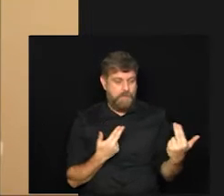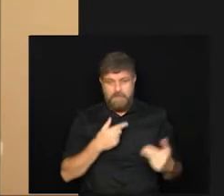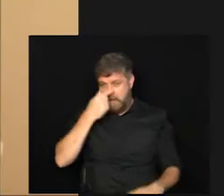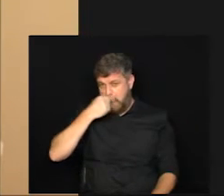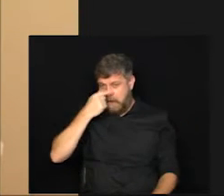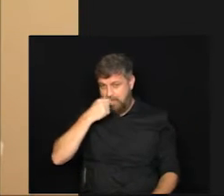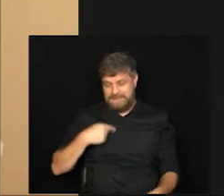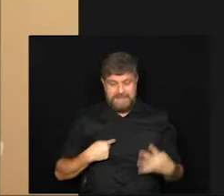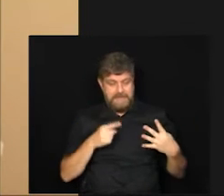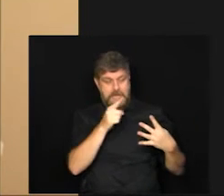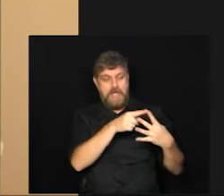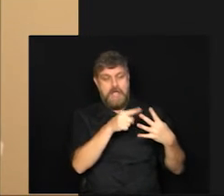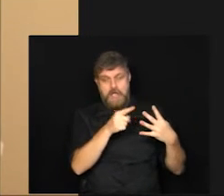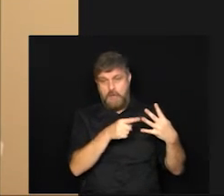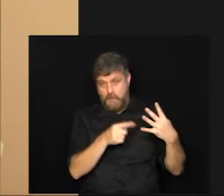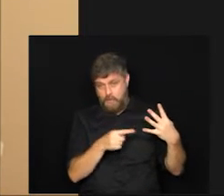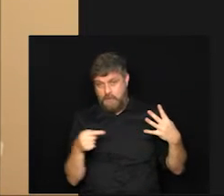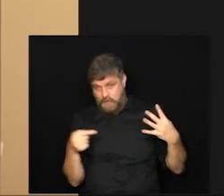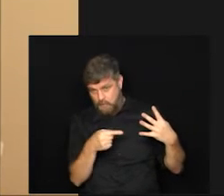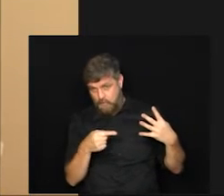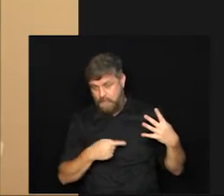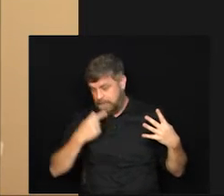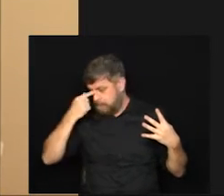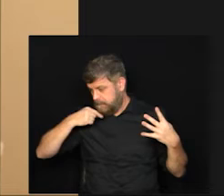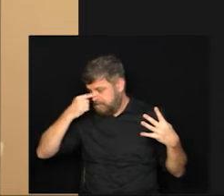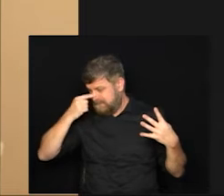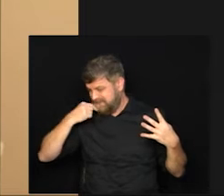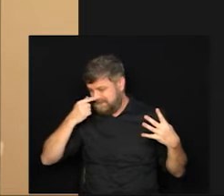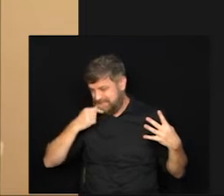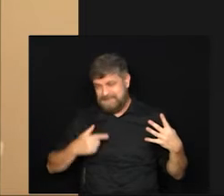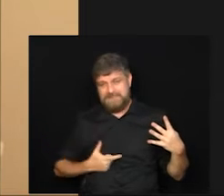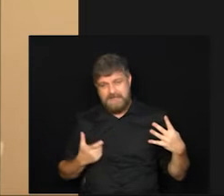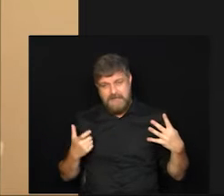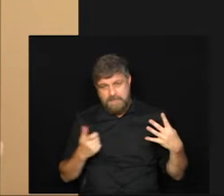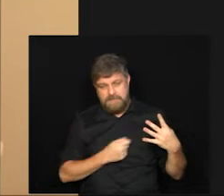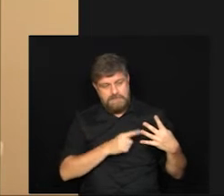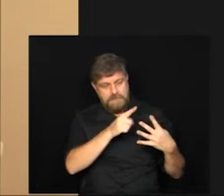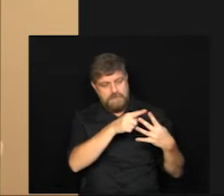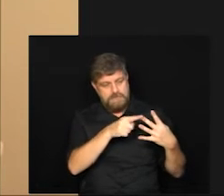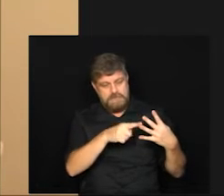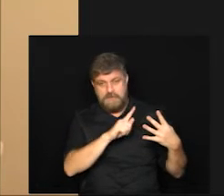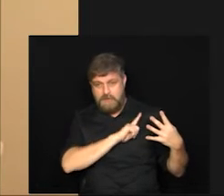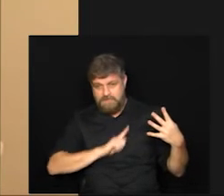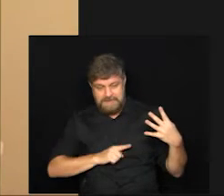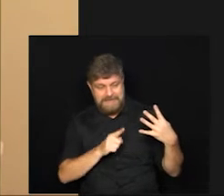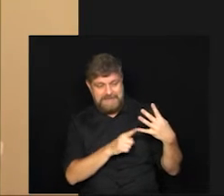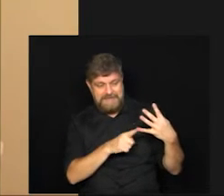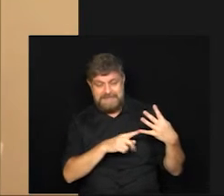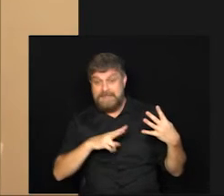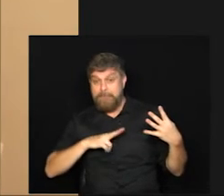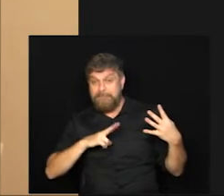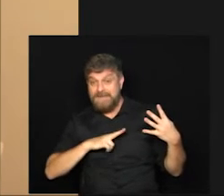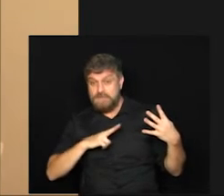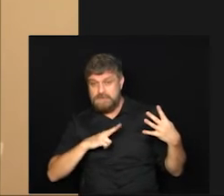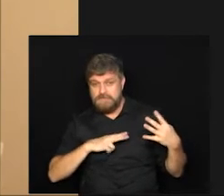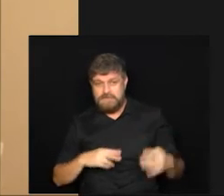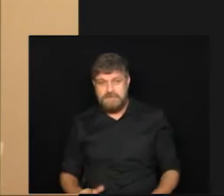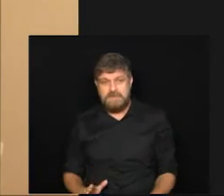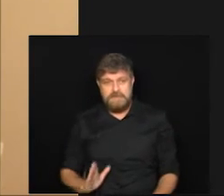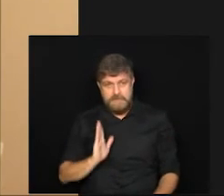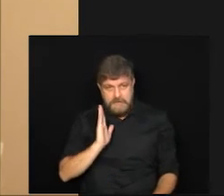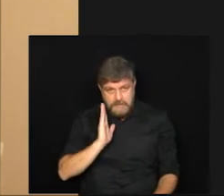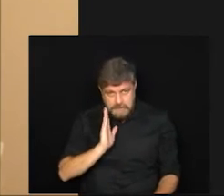quatro tipos de cepas na vacina da gripe três do governo e quatro nas clínicas privadas então